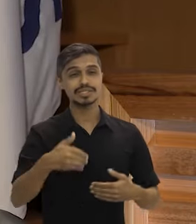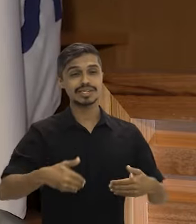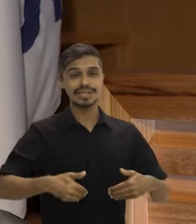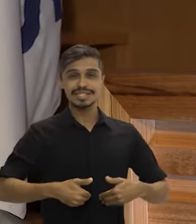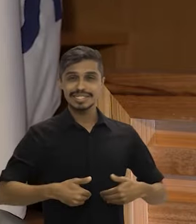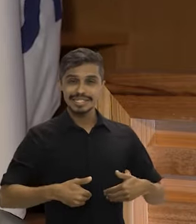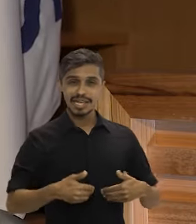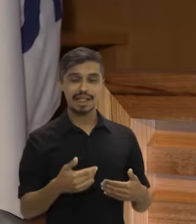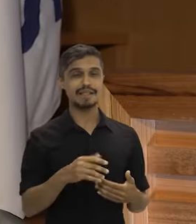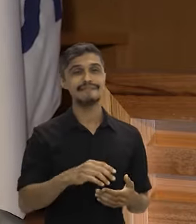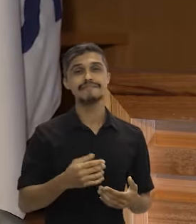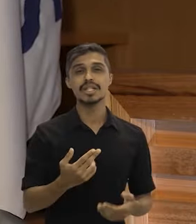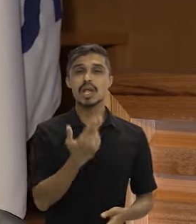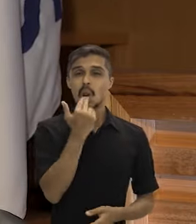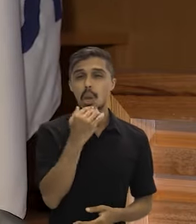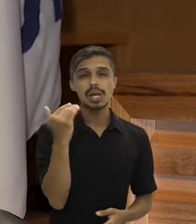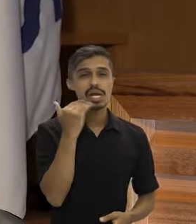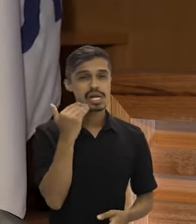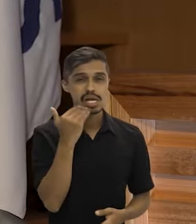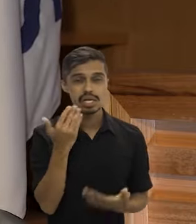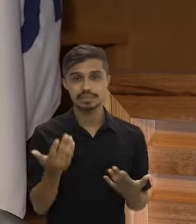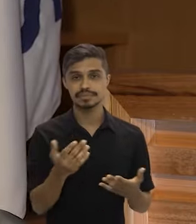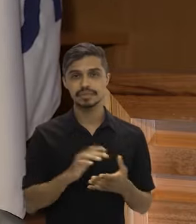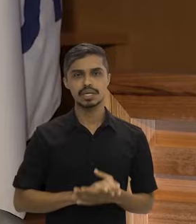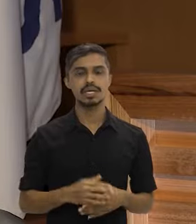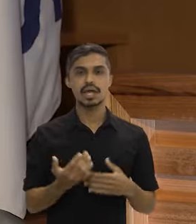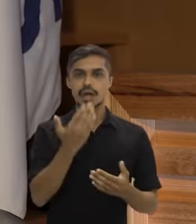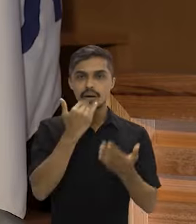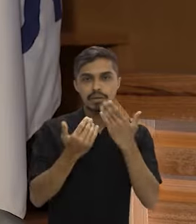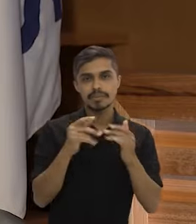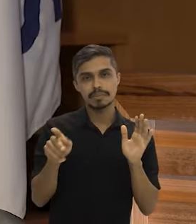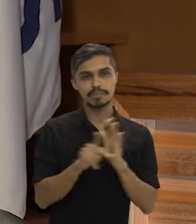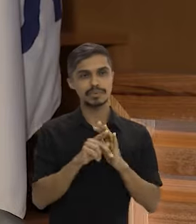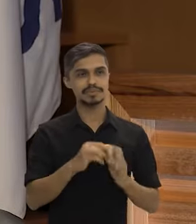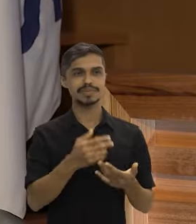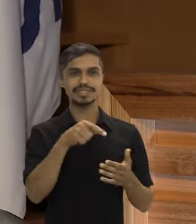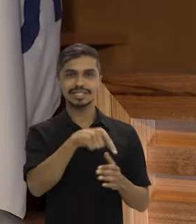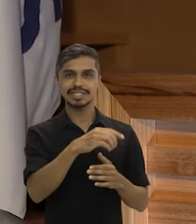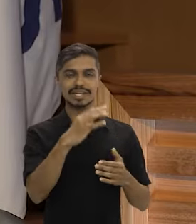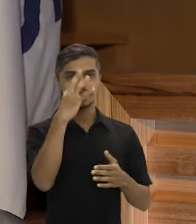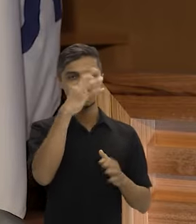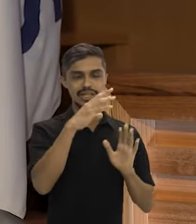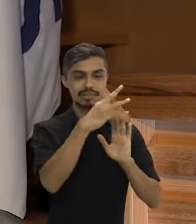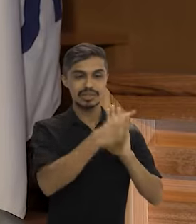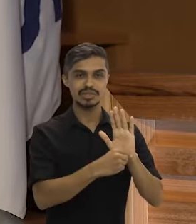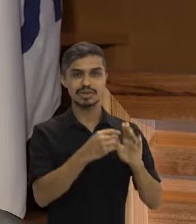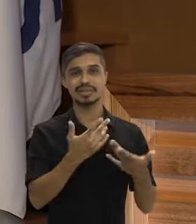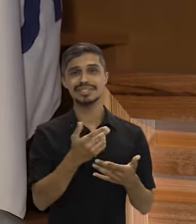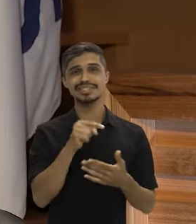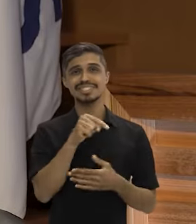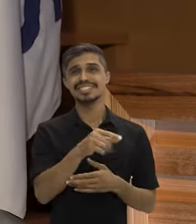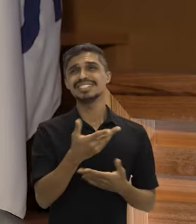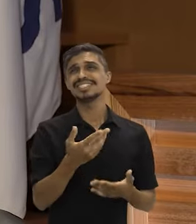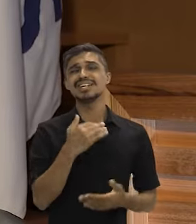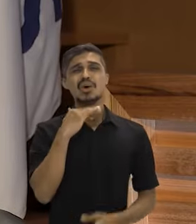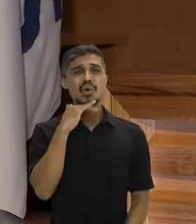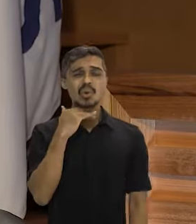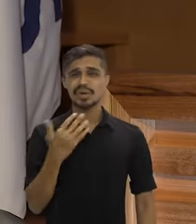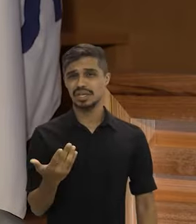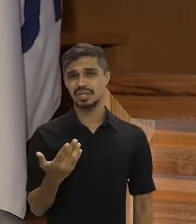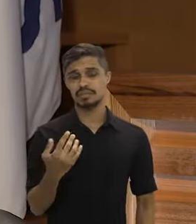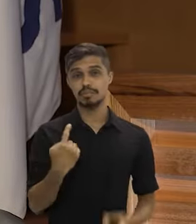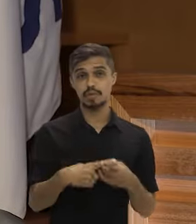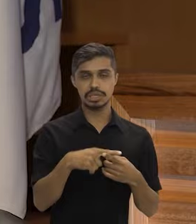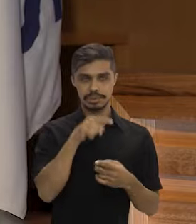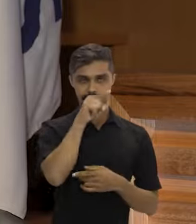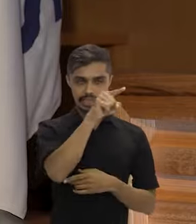nas crianças e jovens. A alimentação escolar na Amazônia é uma das menos adequadas. Você